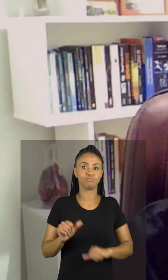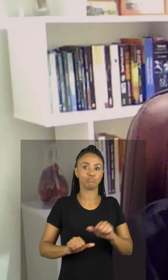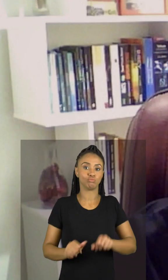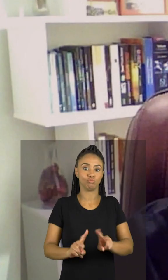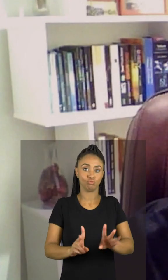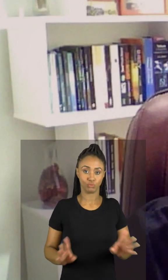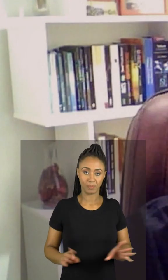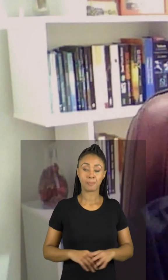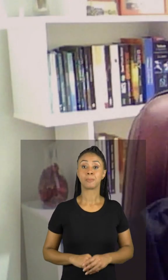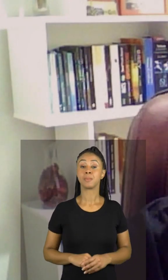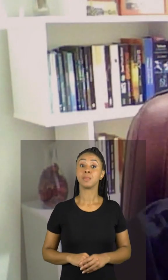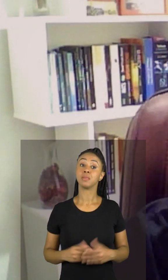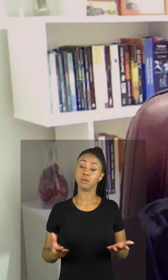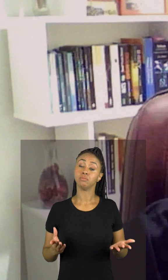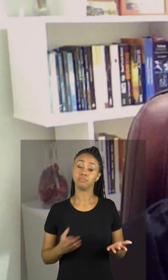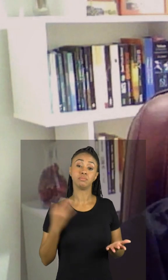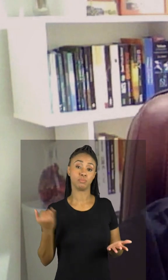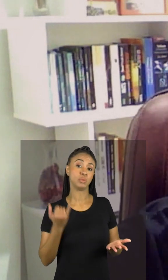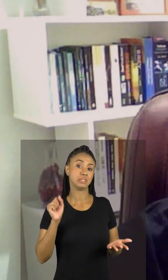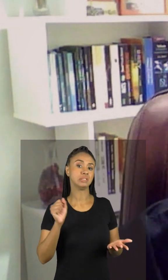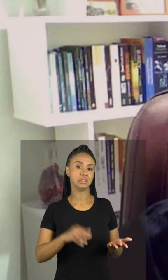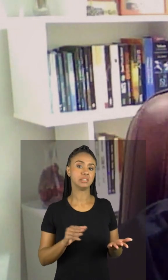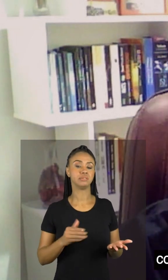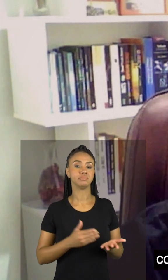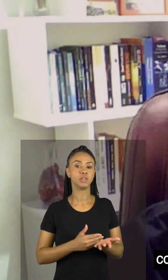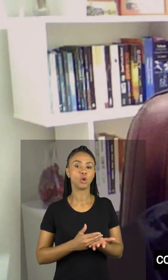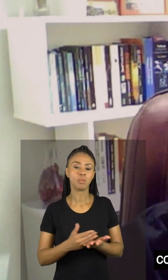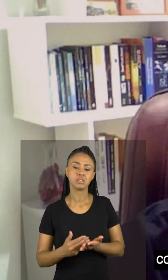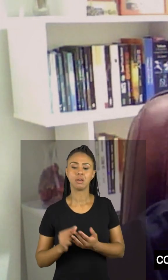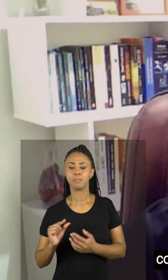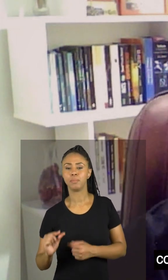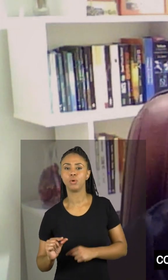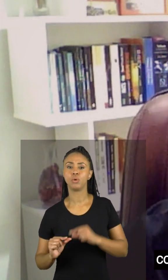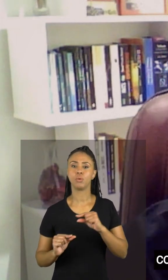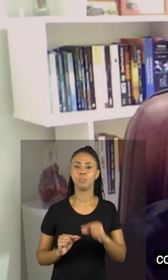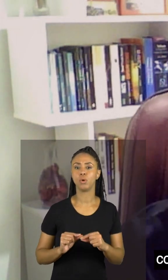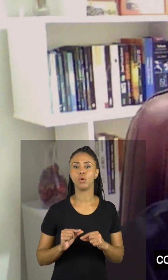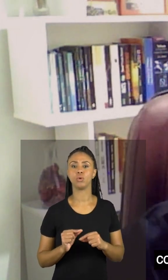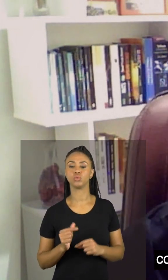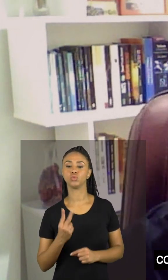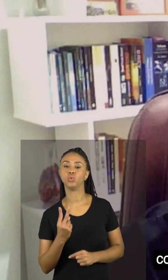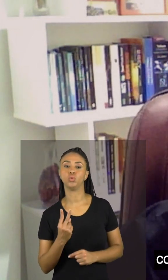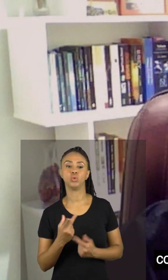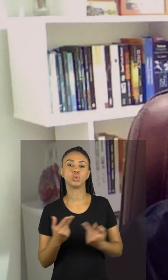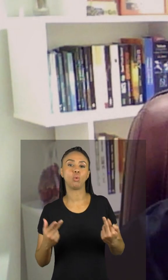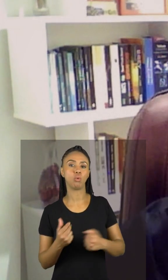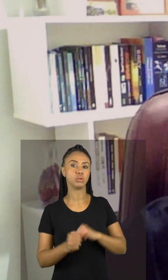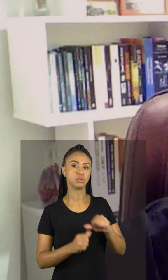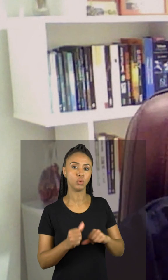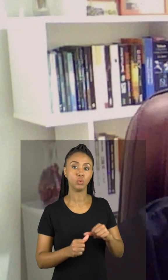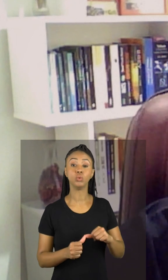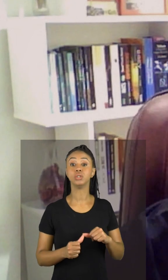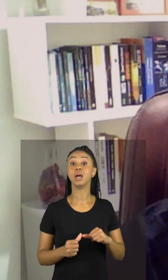rotina. Portanto, é sim importante começar com uma ou com duas mudanças e